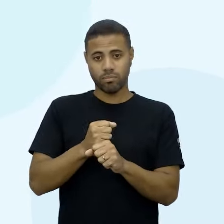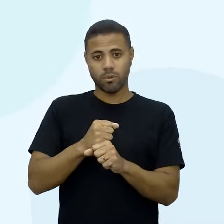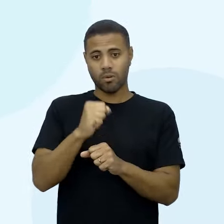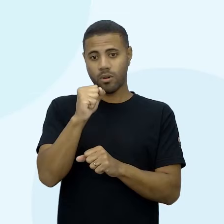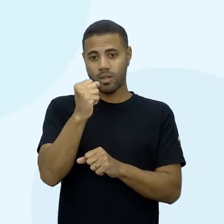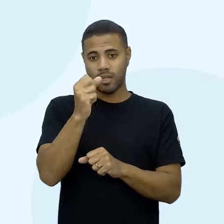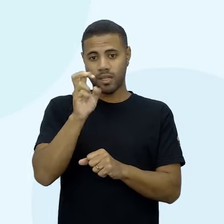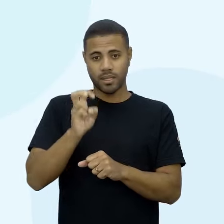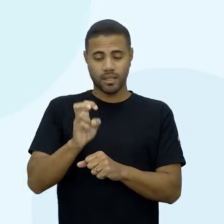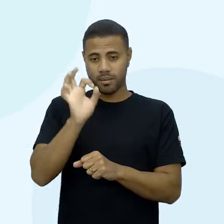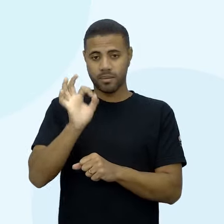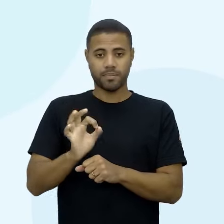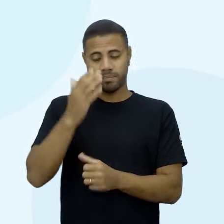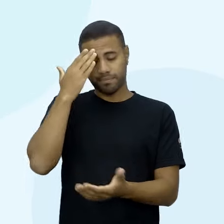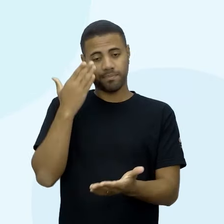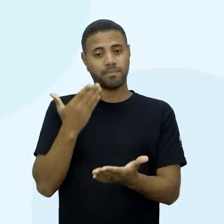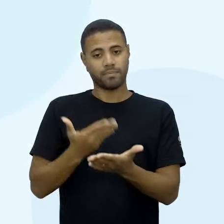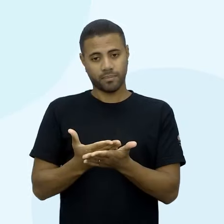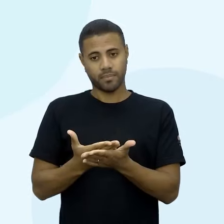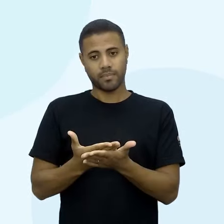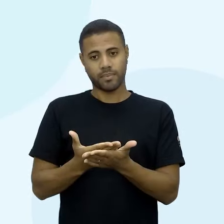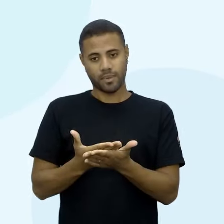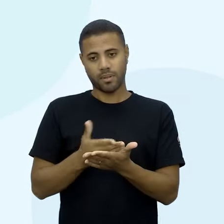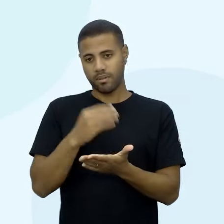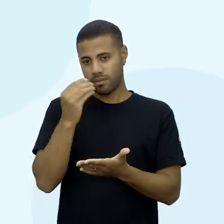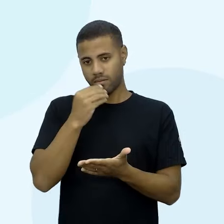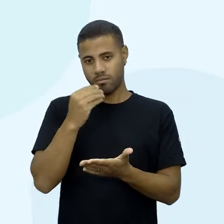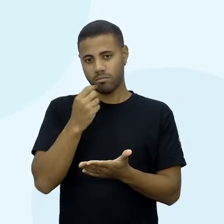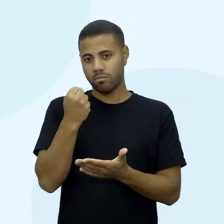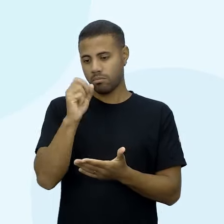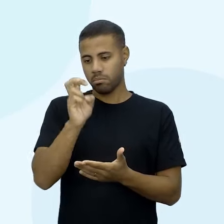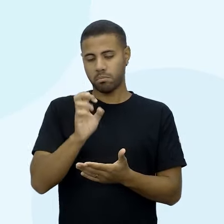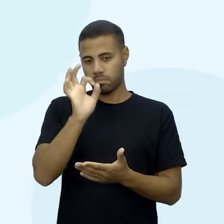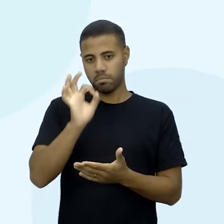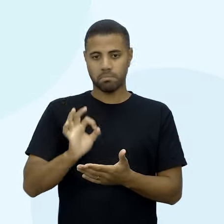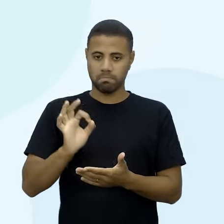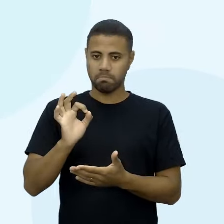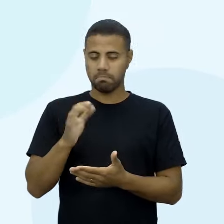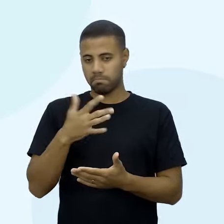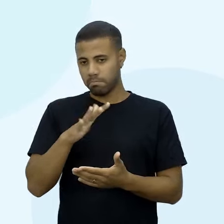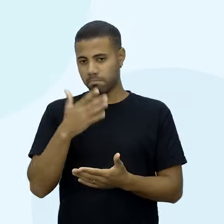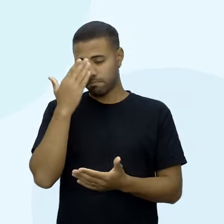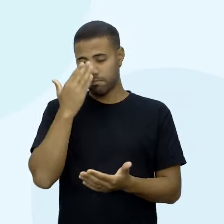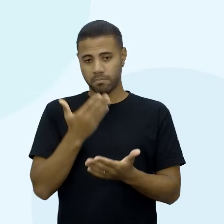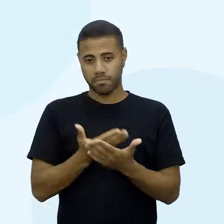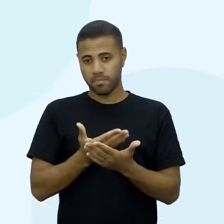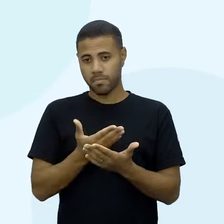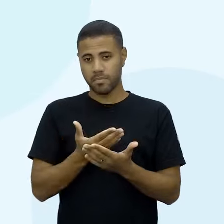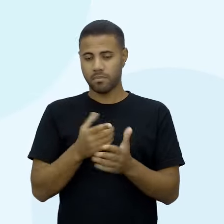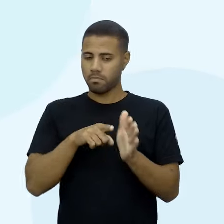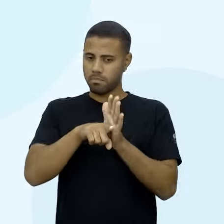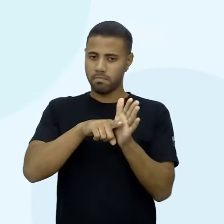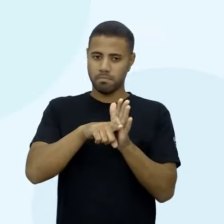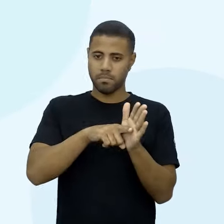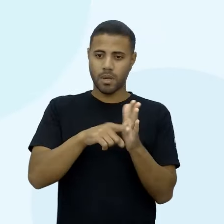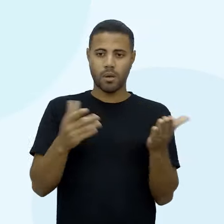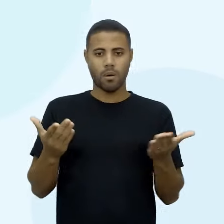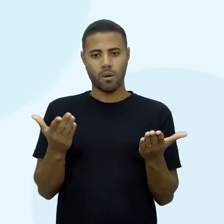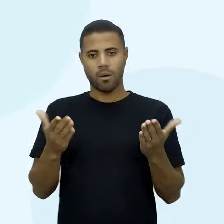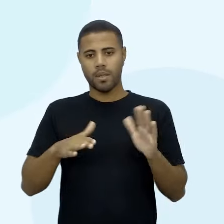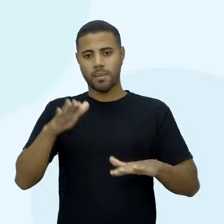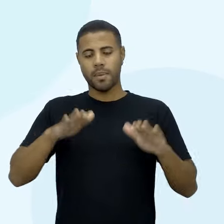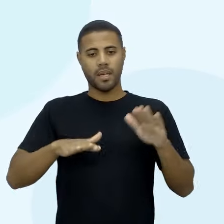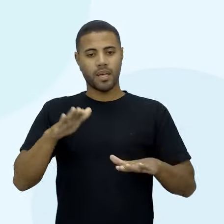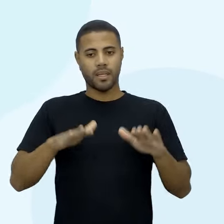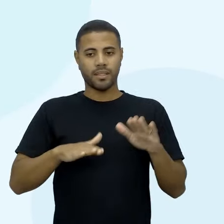85%, que é baixo, tá? 85% o nível de confiança de uma pesquisa dos dias de hoje, dependendo do